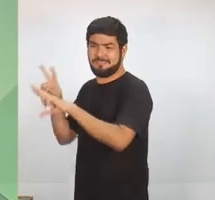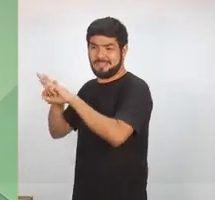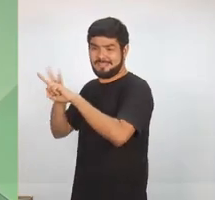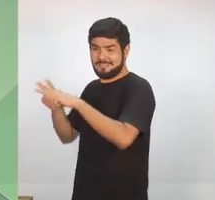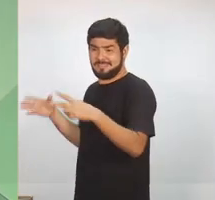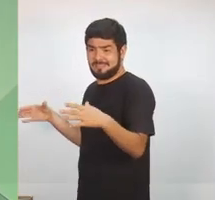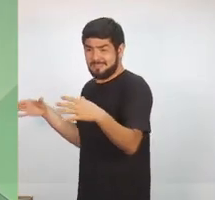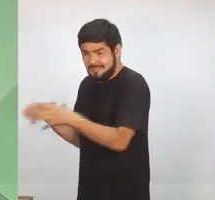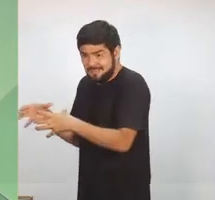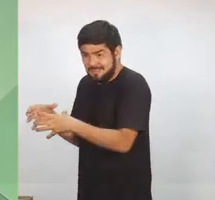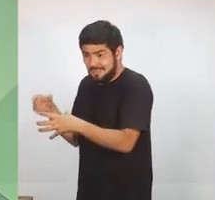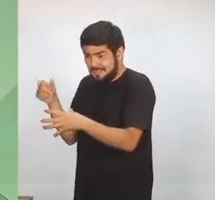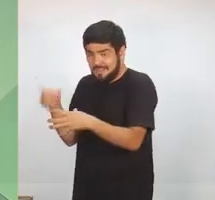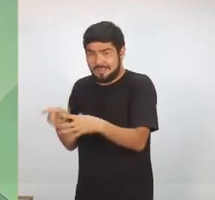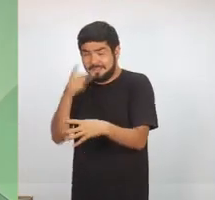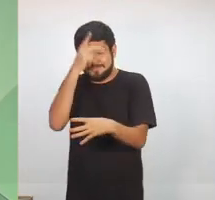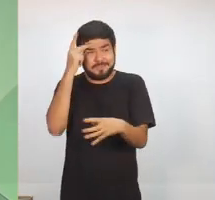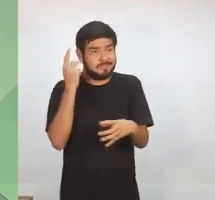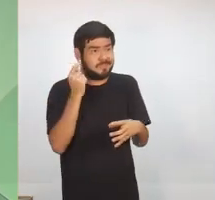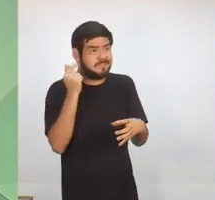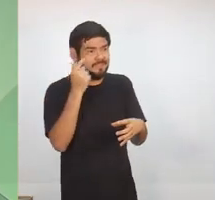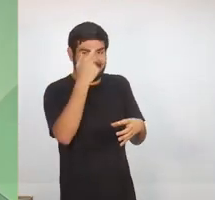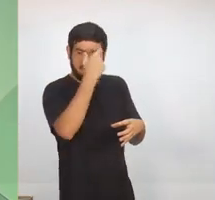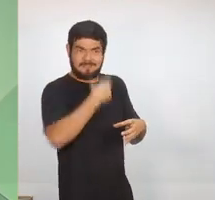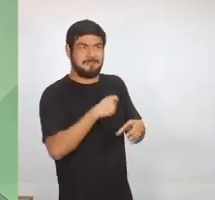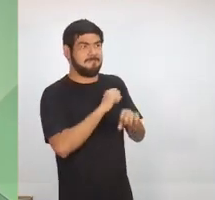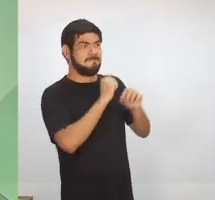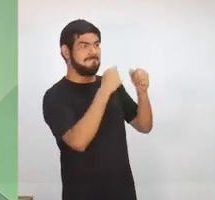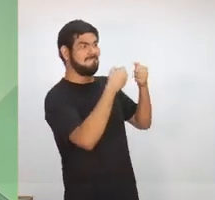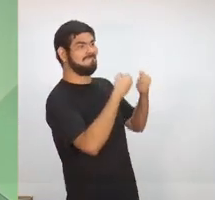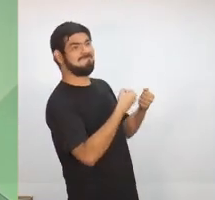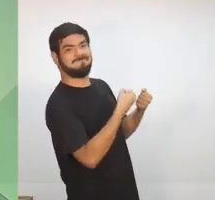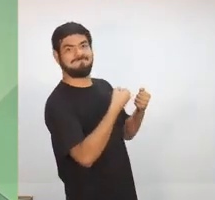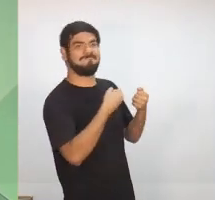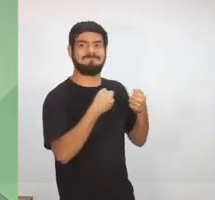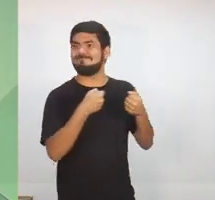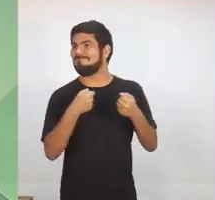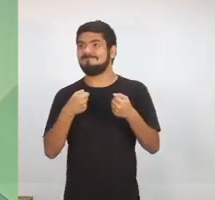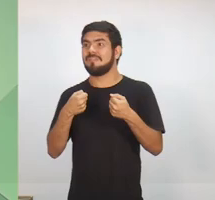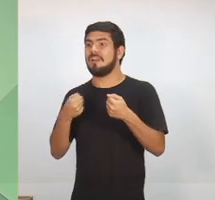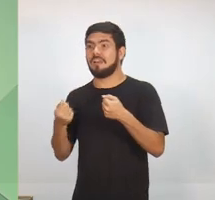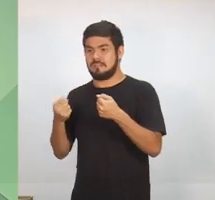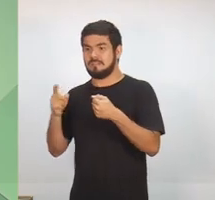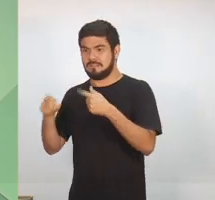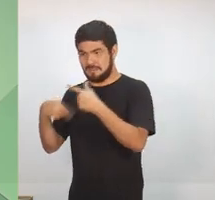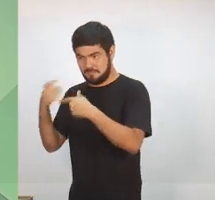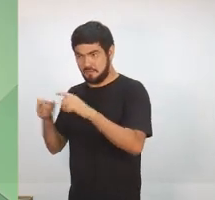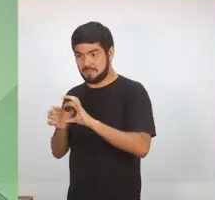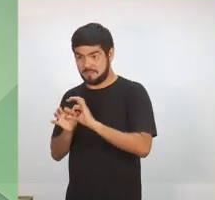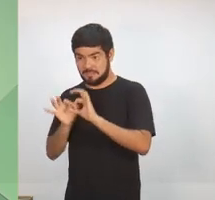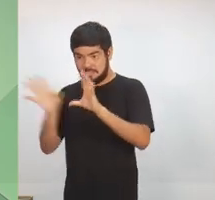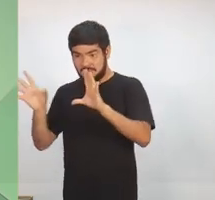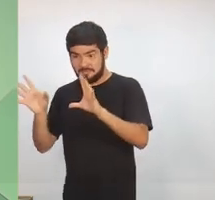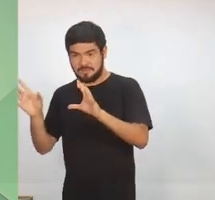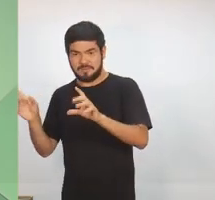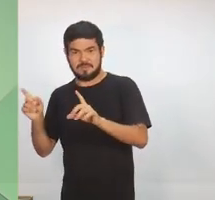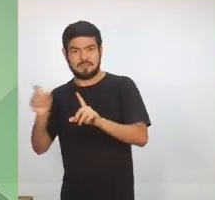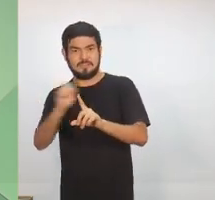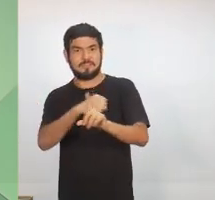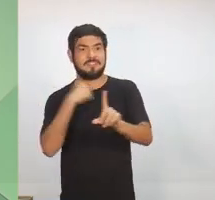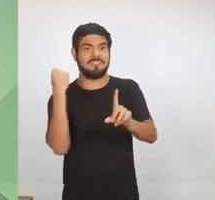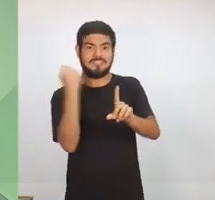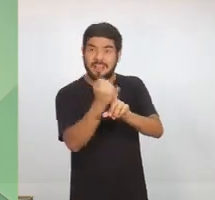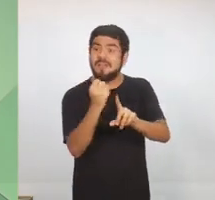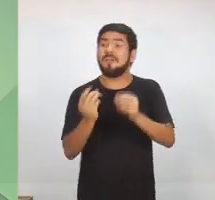possibilite a este preso a sua reintegração social. Através de uma